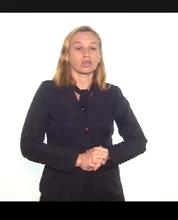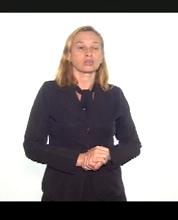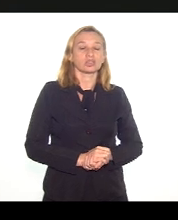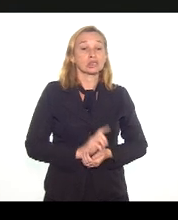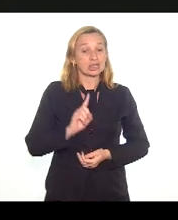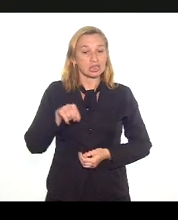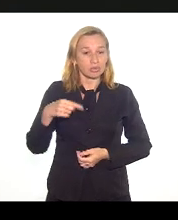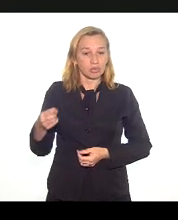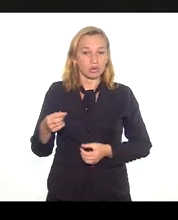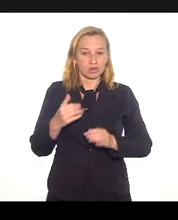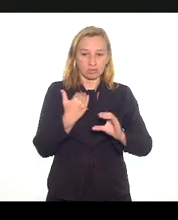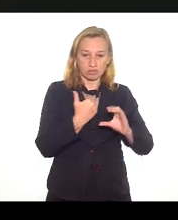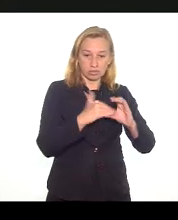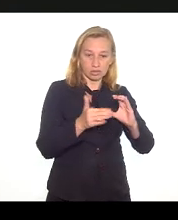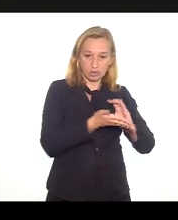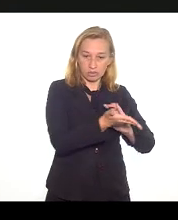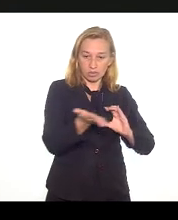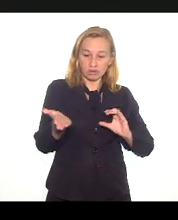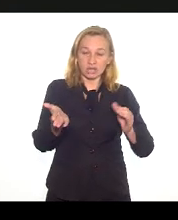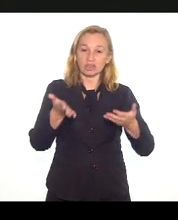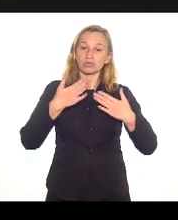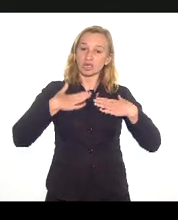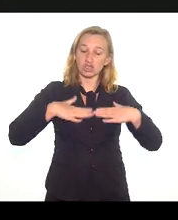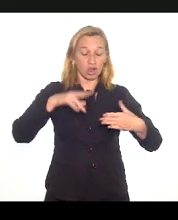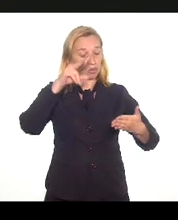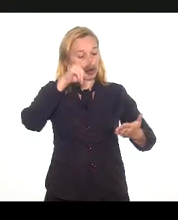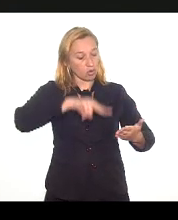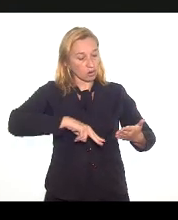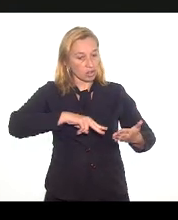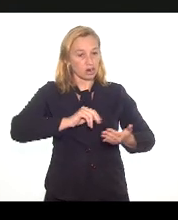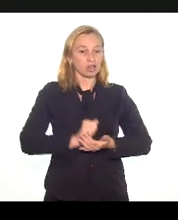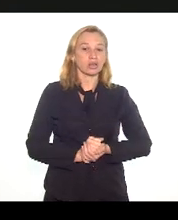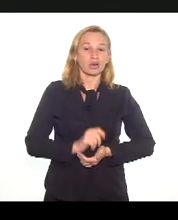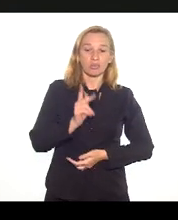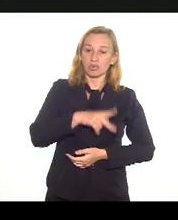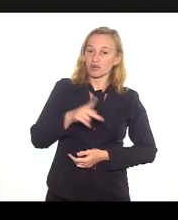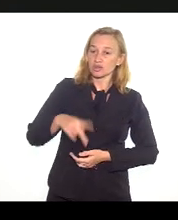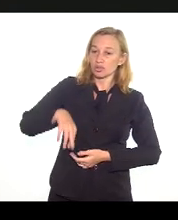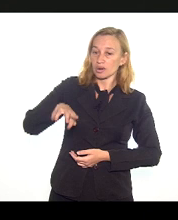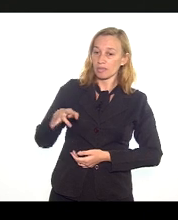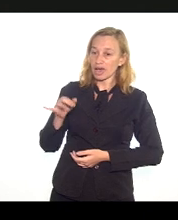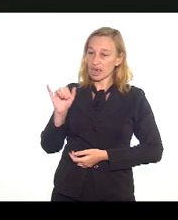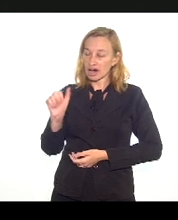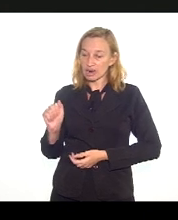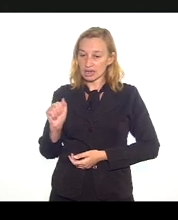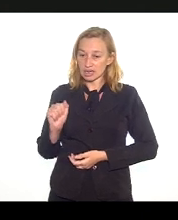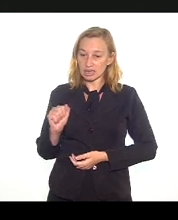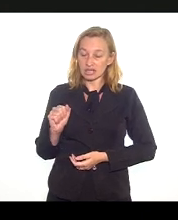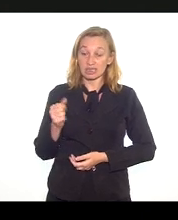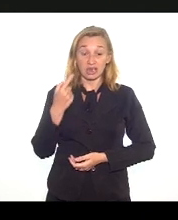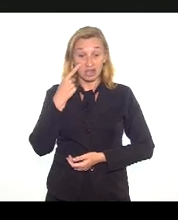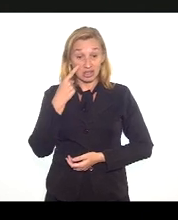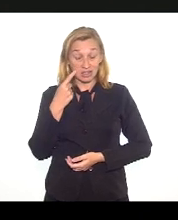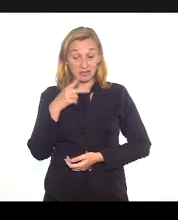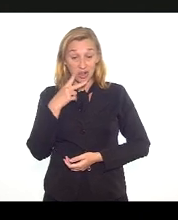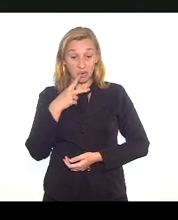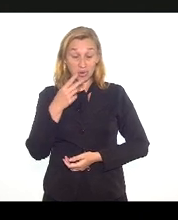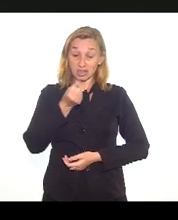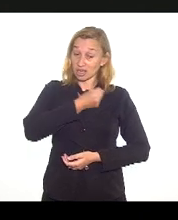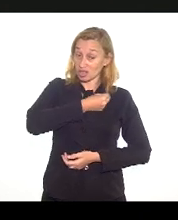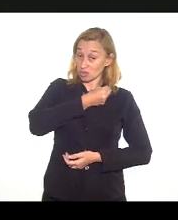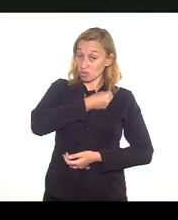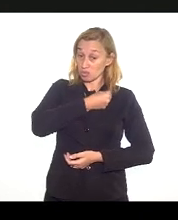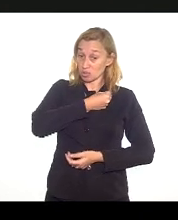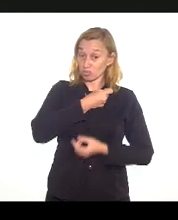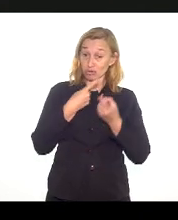vai estar disponível para vocês olharem com mais calma. O professor Amarelo da Conceição Tavares que a gente tem que deitar sobre os números alguns dias